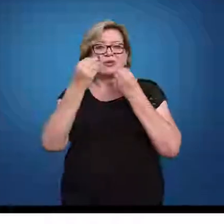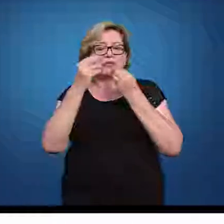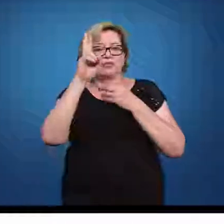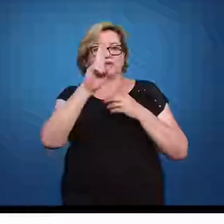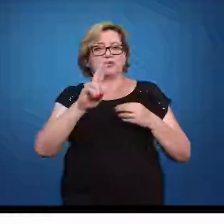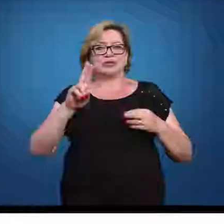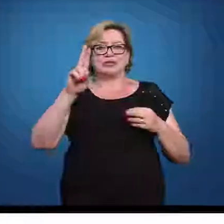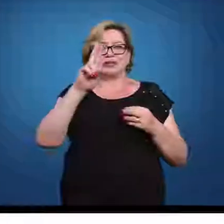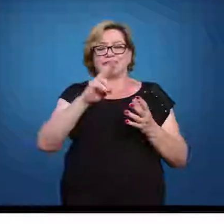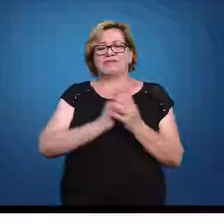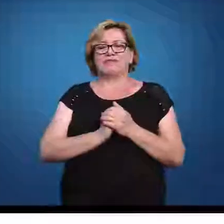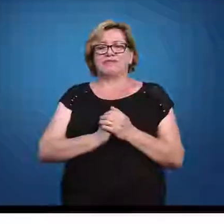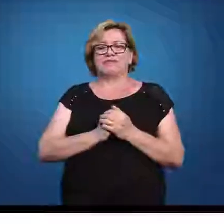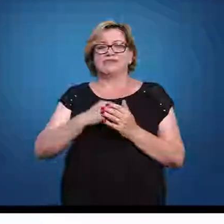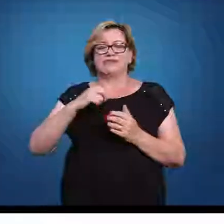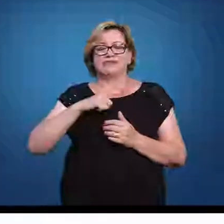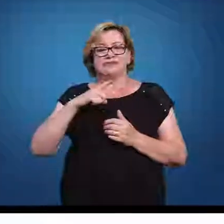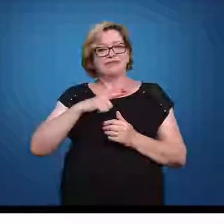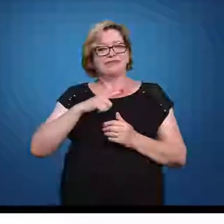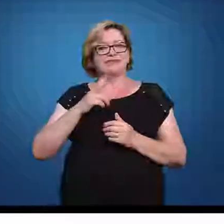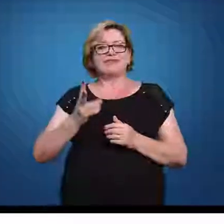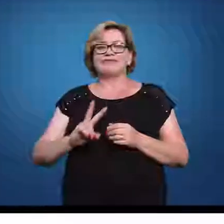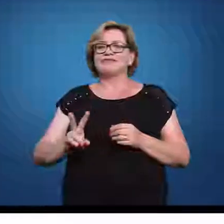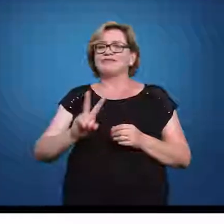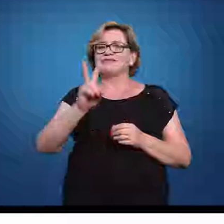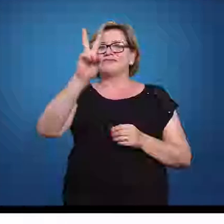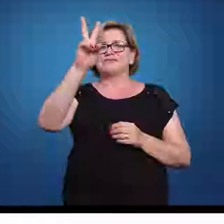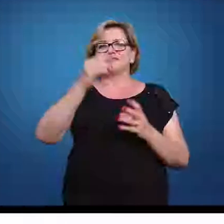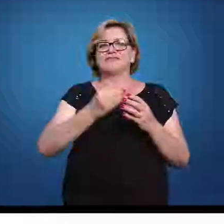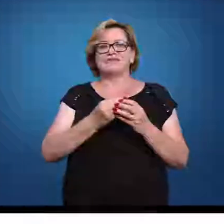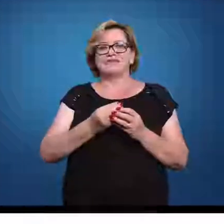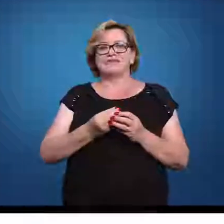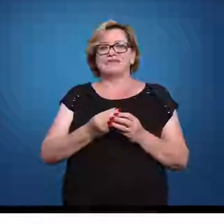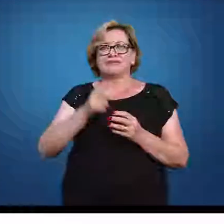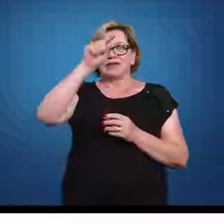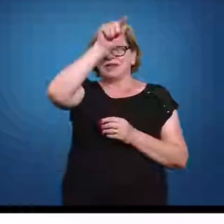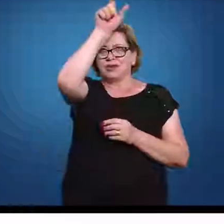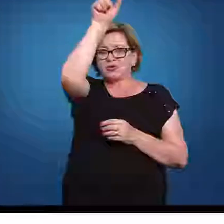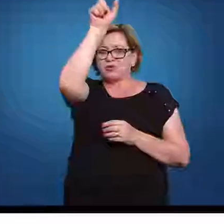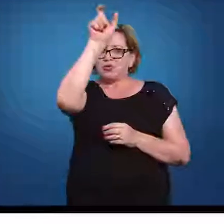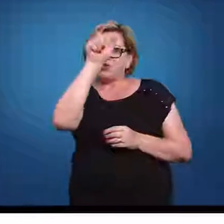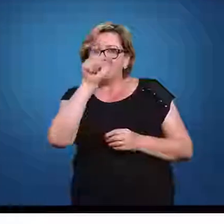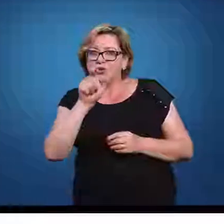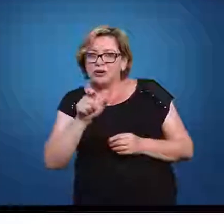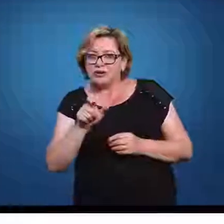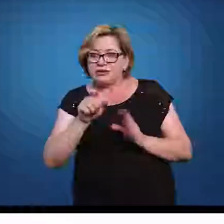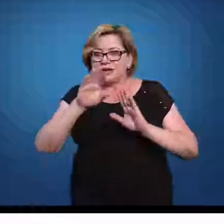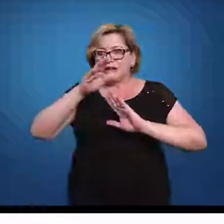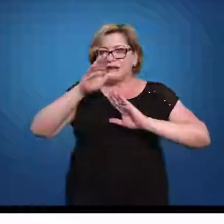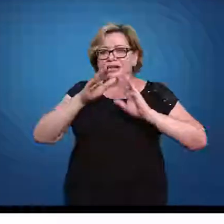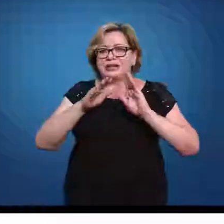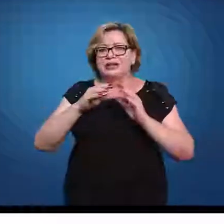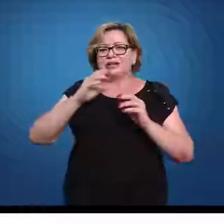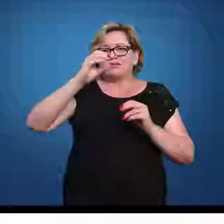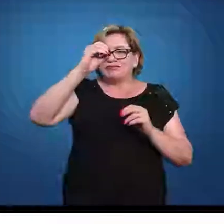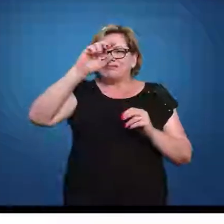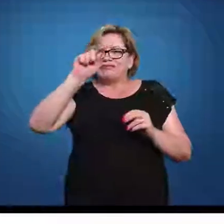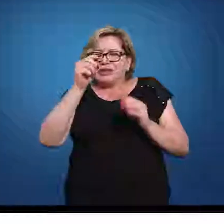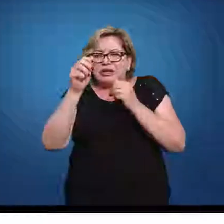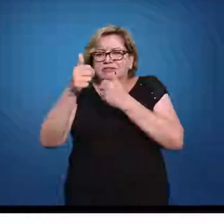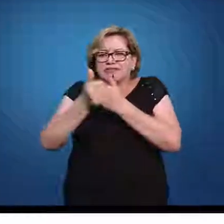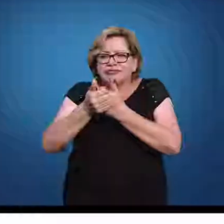Z. Então, você tem valores aqui na vertical, aproximação de casa decimal